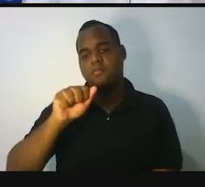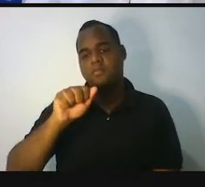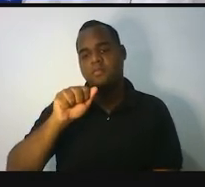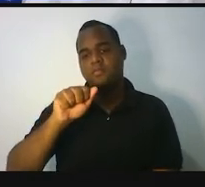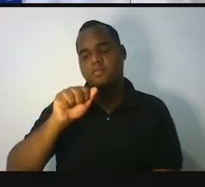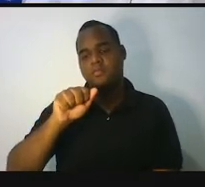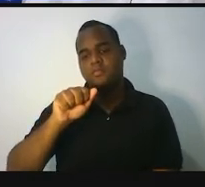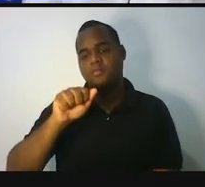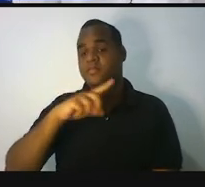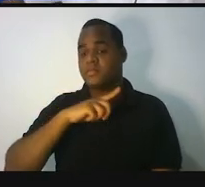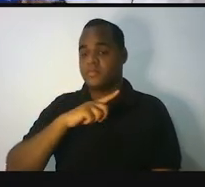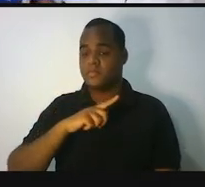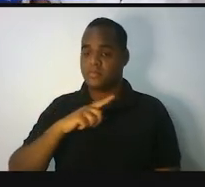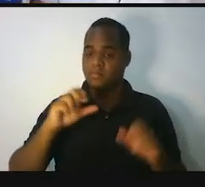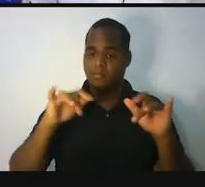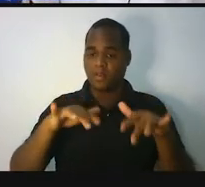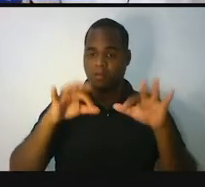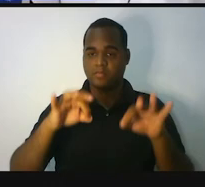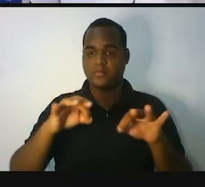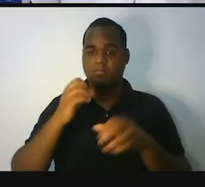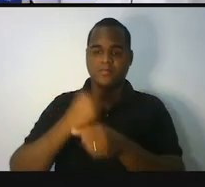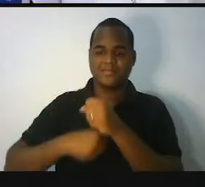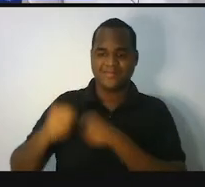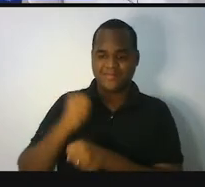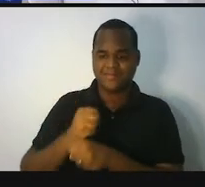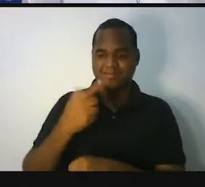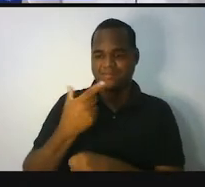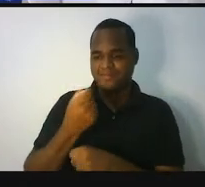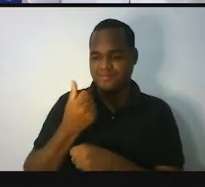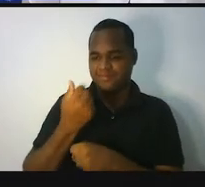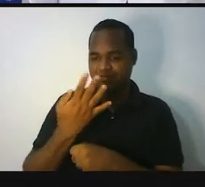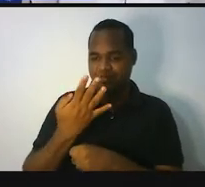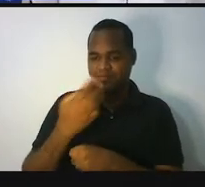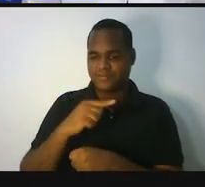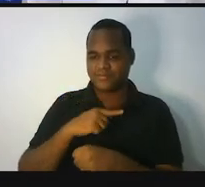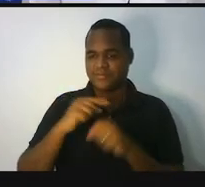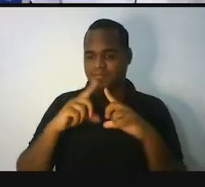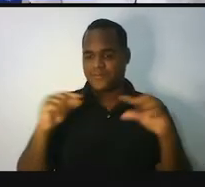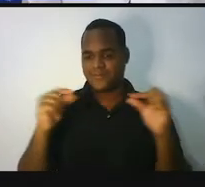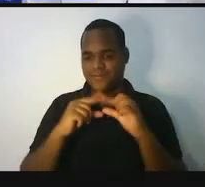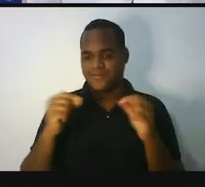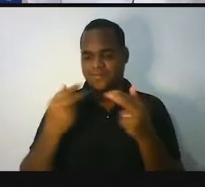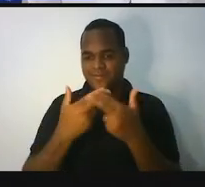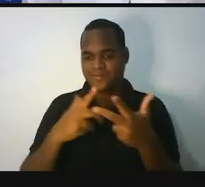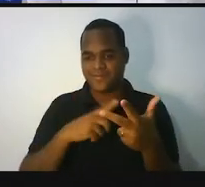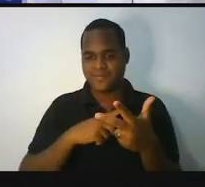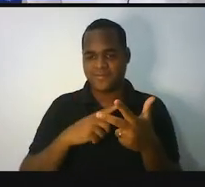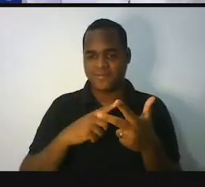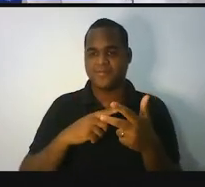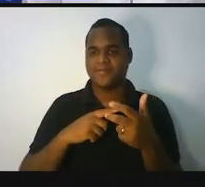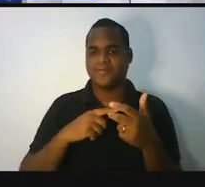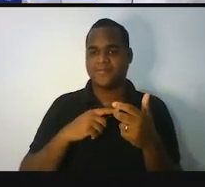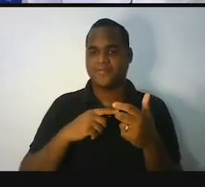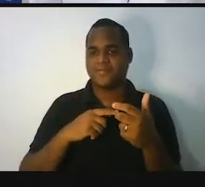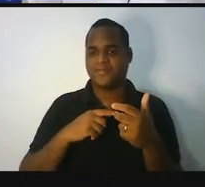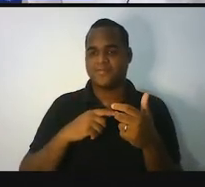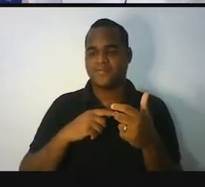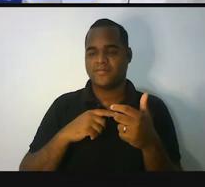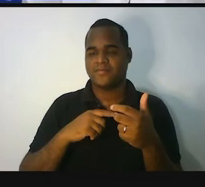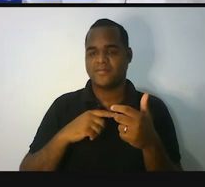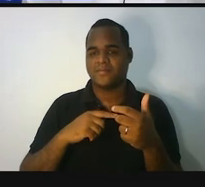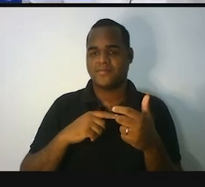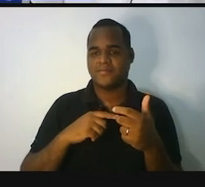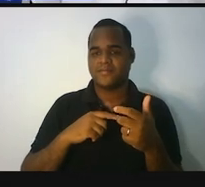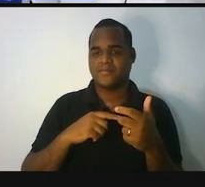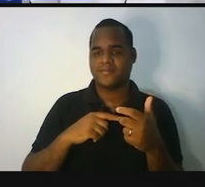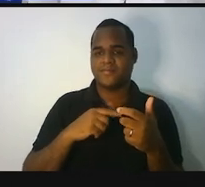valor populacional de 2014? Era Brasília ou era Abujá na Nigéria? Então, fica